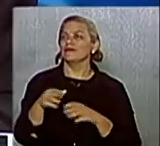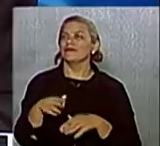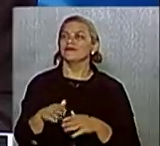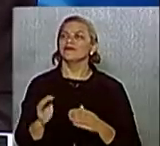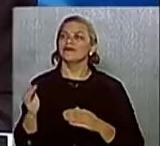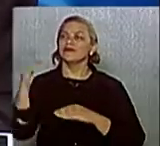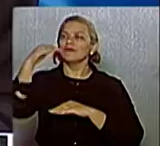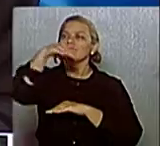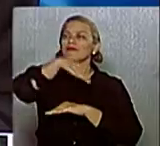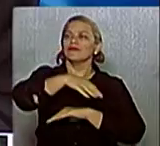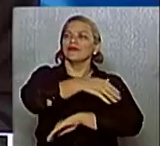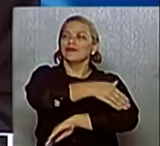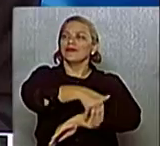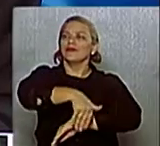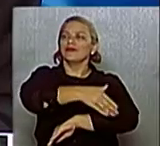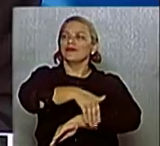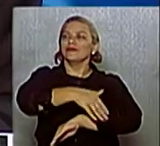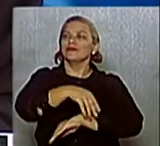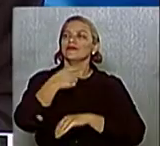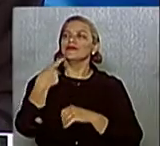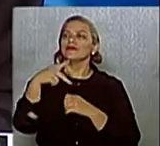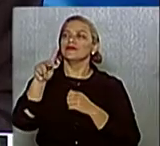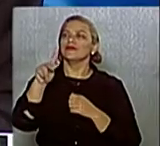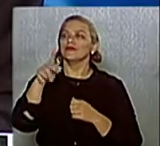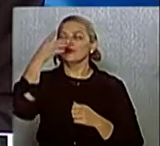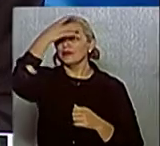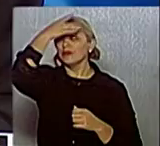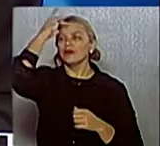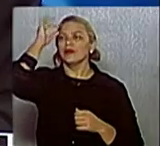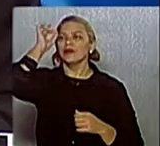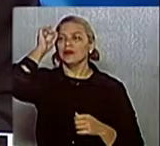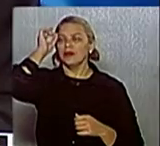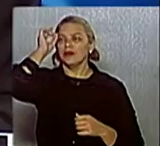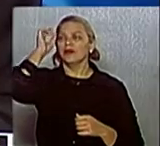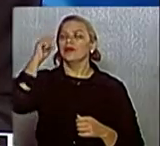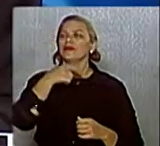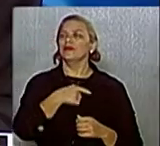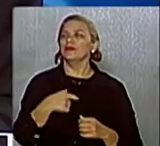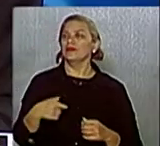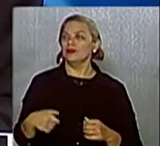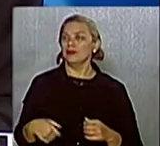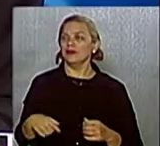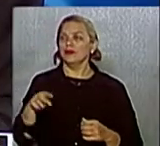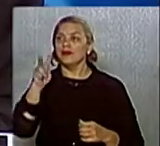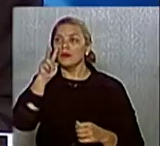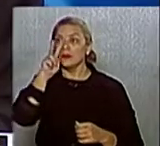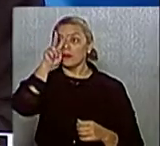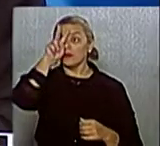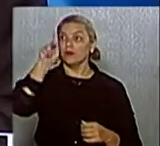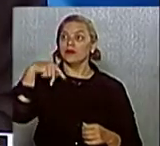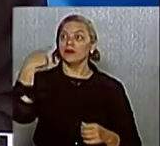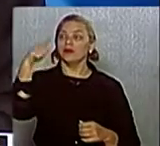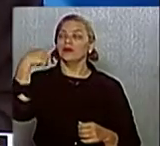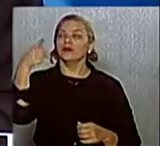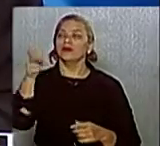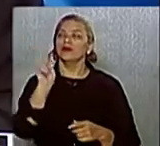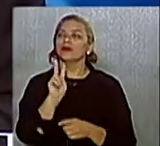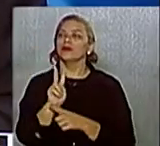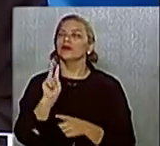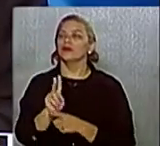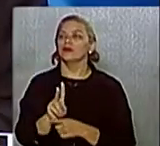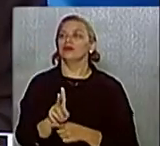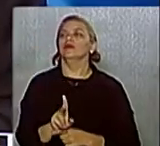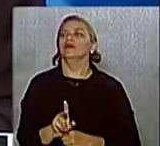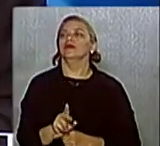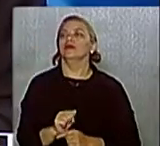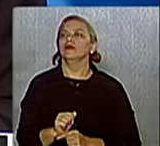estradas, no seu governo, que tiveram a força de outros vetores. Mas, na verdade, eu